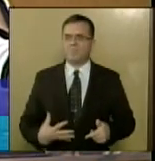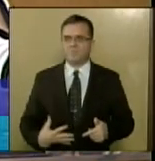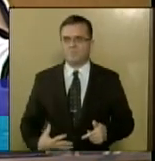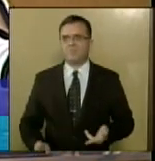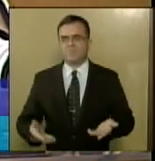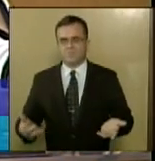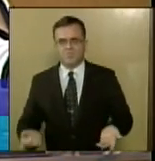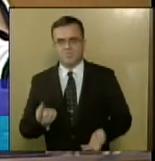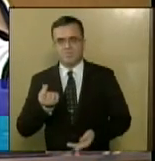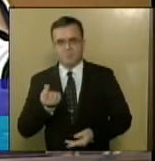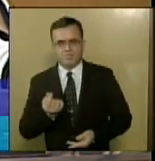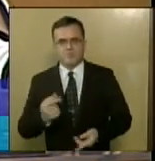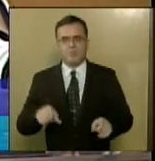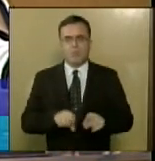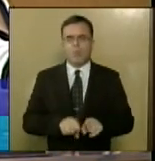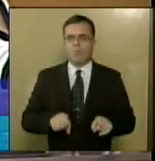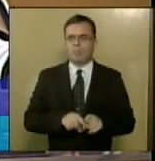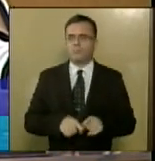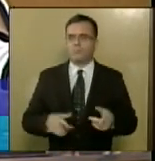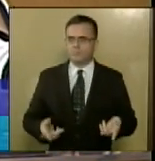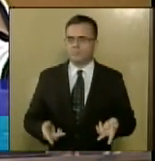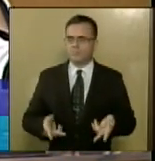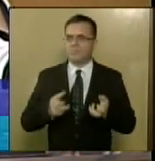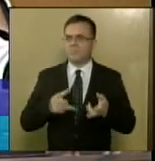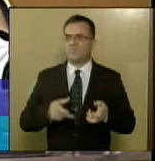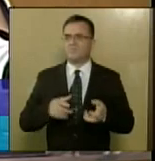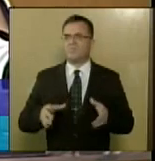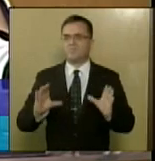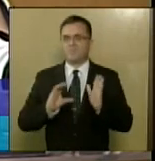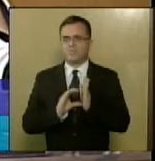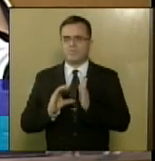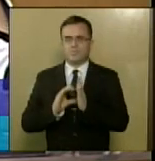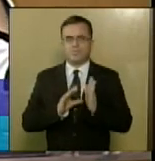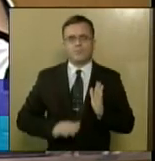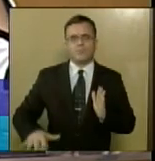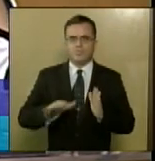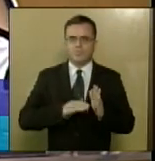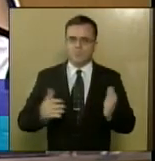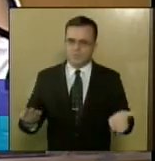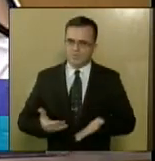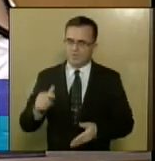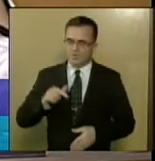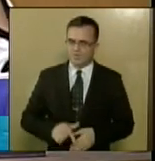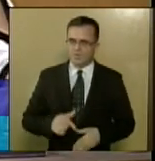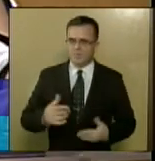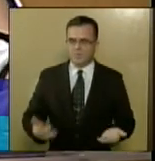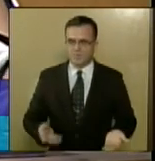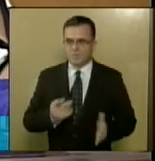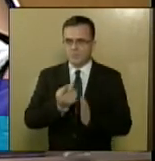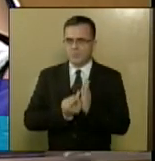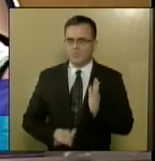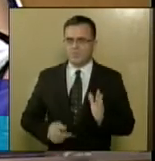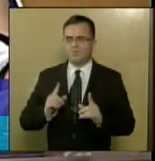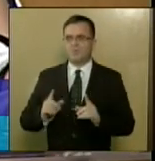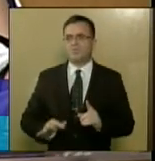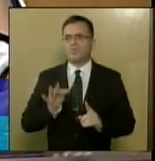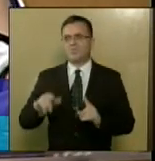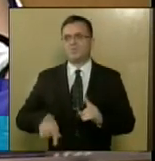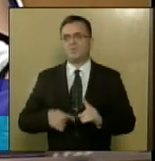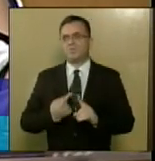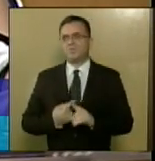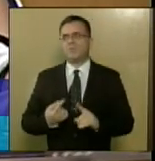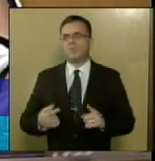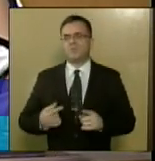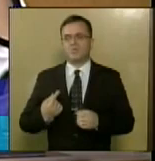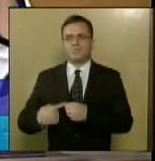para a questão de renda como para o próprio consumo, também as comunidades que são atingidas hoje já pelo projeto do Ontávora e que futuramente ampliar para outros